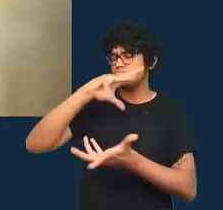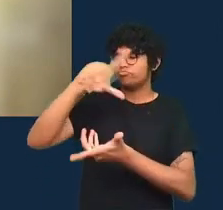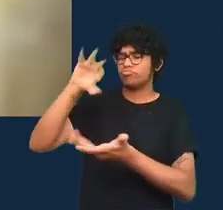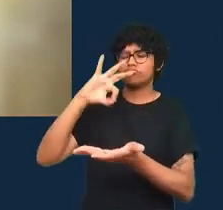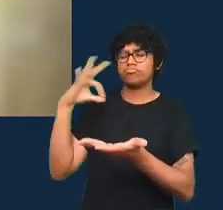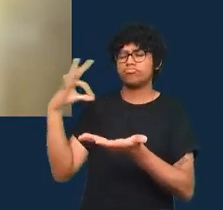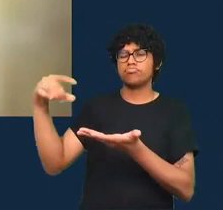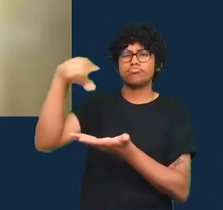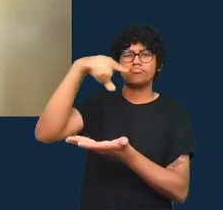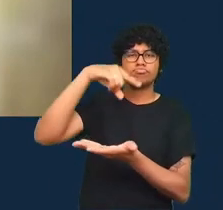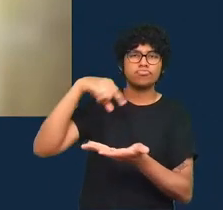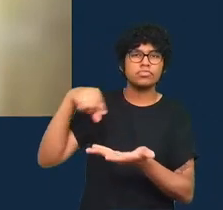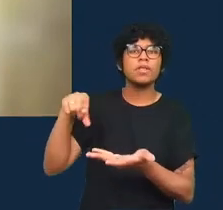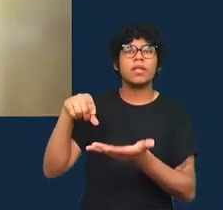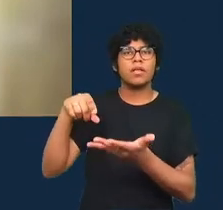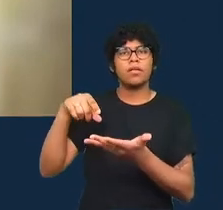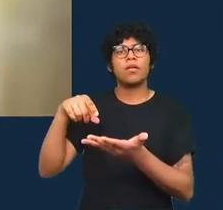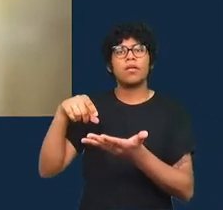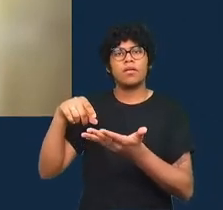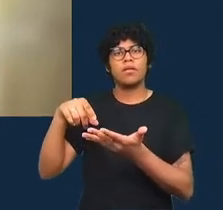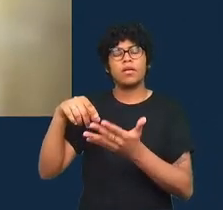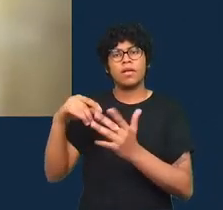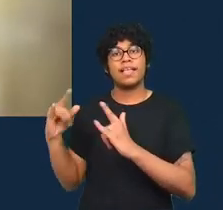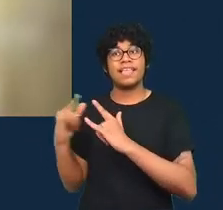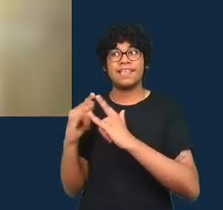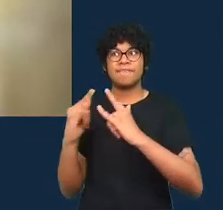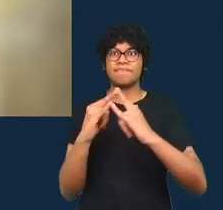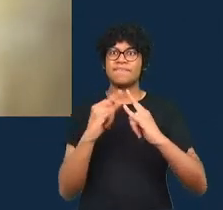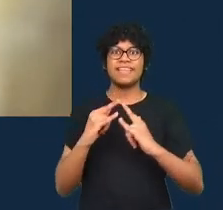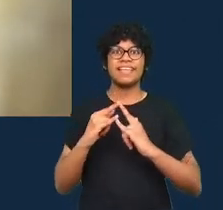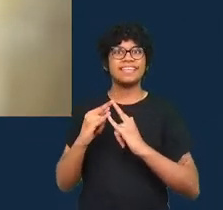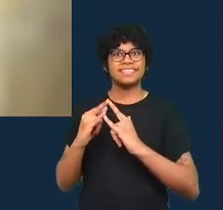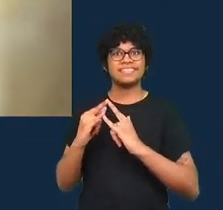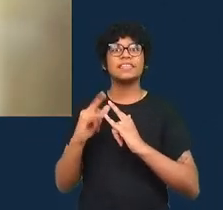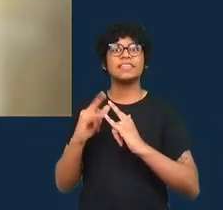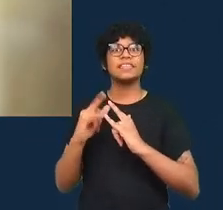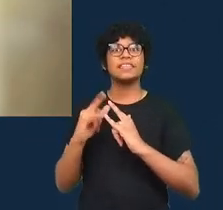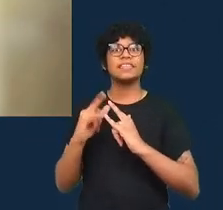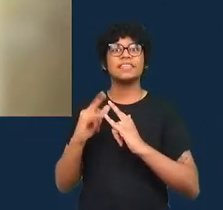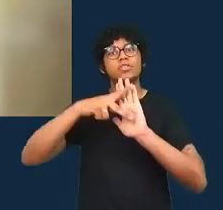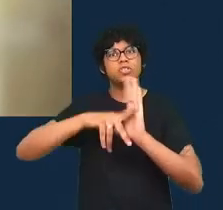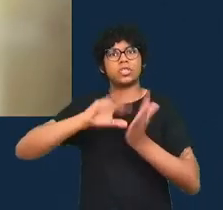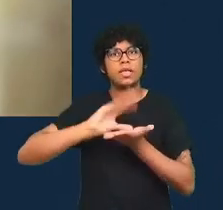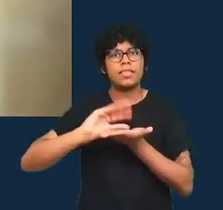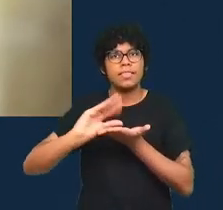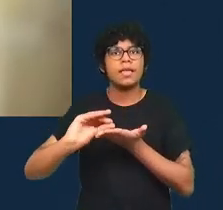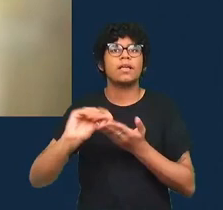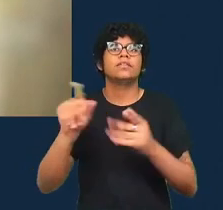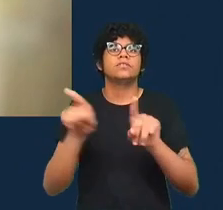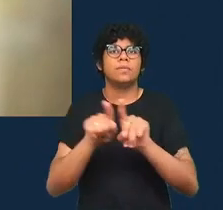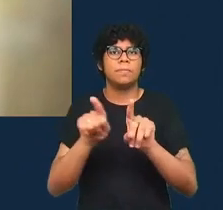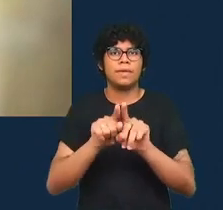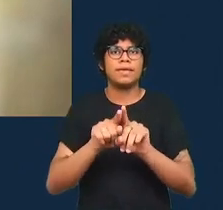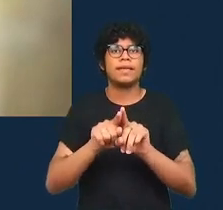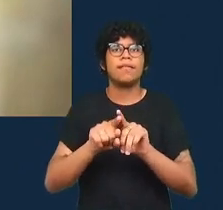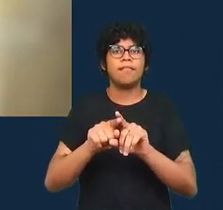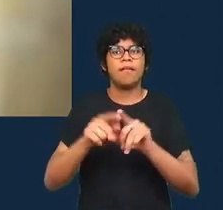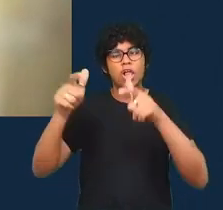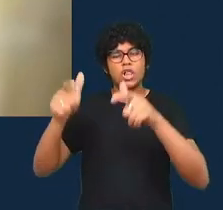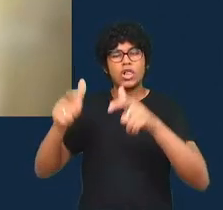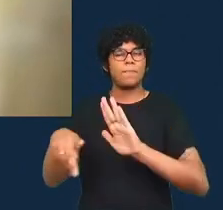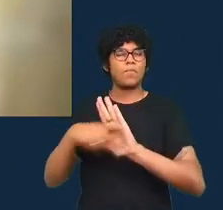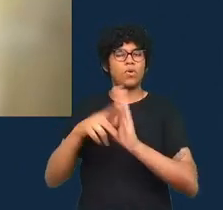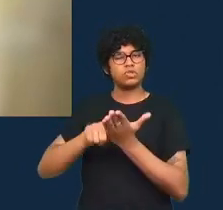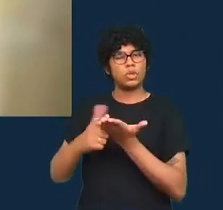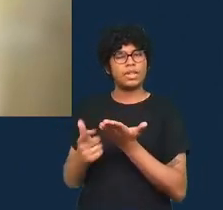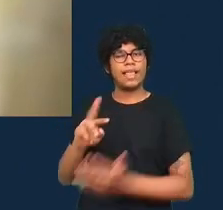locais internacionais em projetos de dados, incluindo dezenas de redações de jornais.